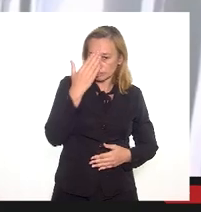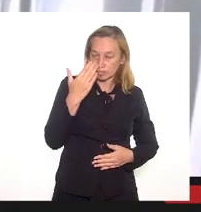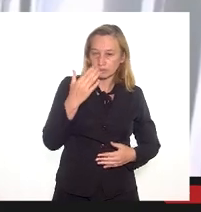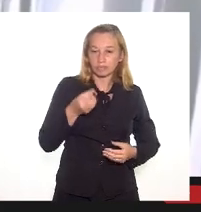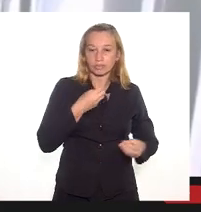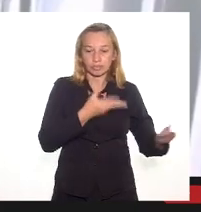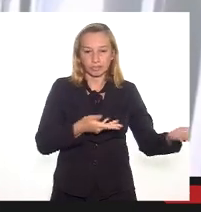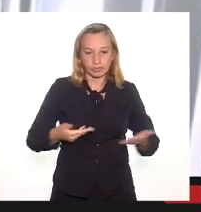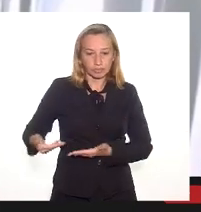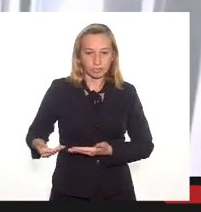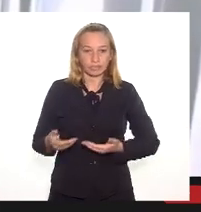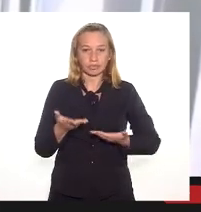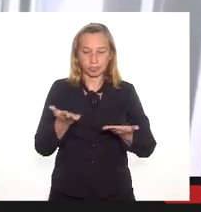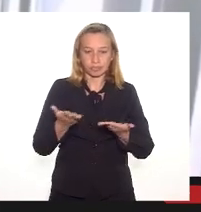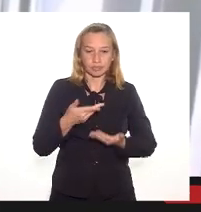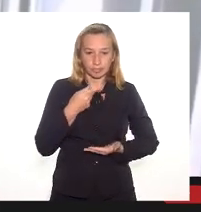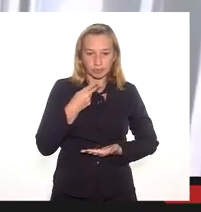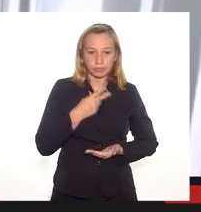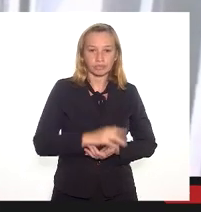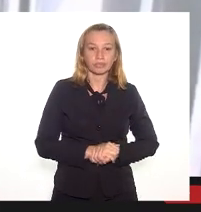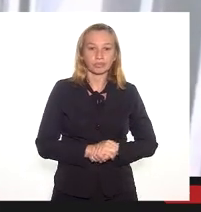-vindo e o senhor tem a palavra.